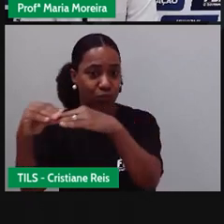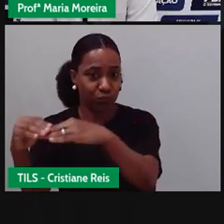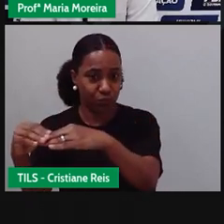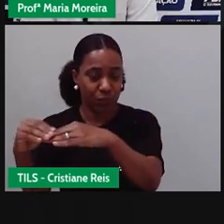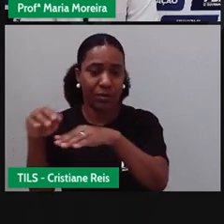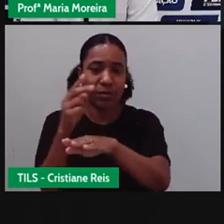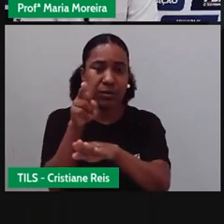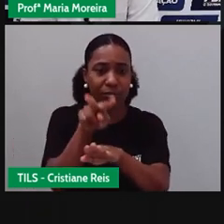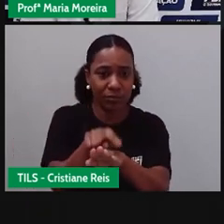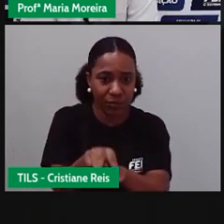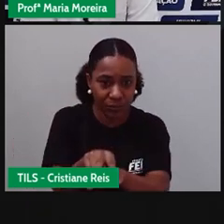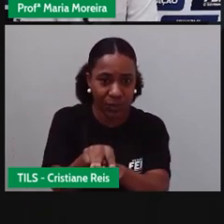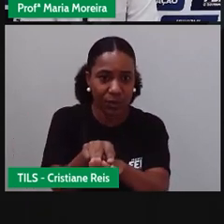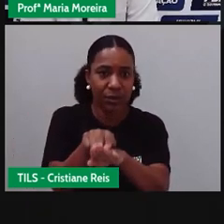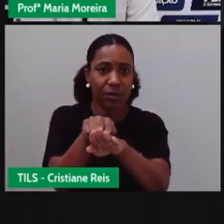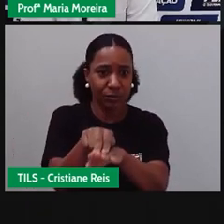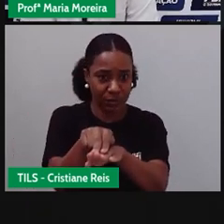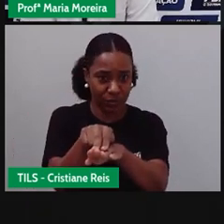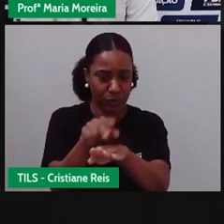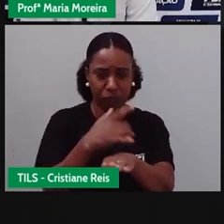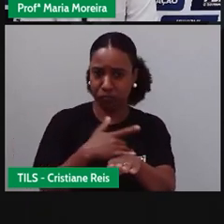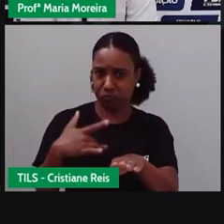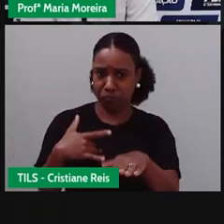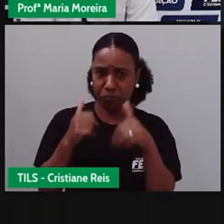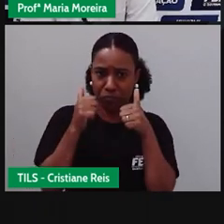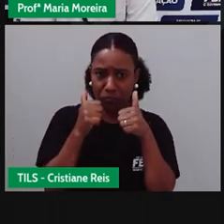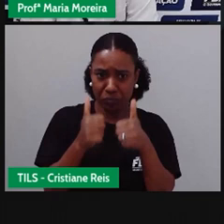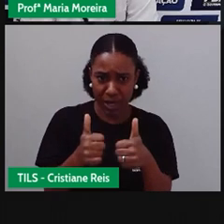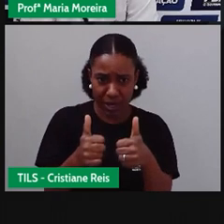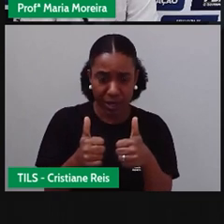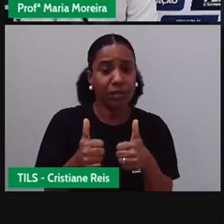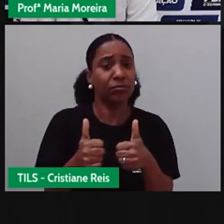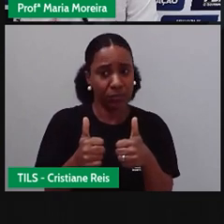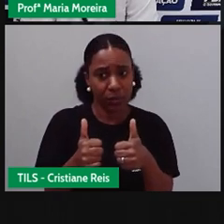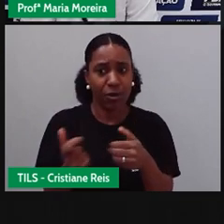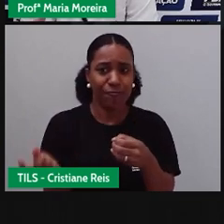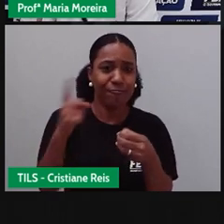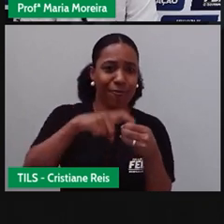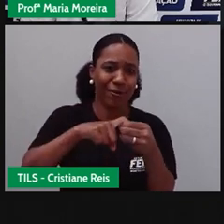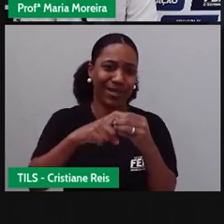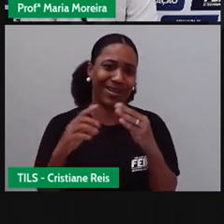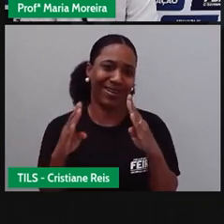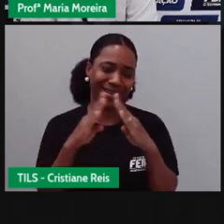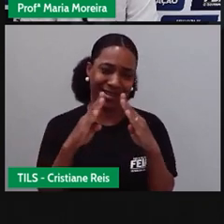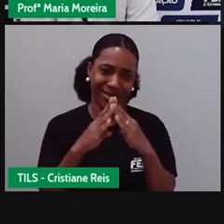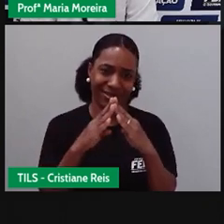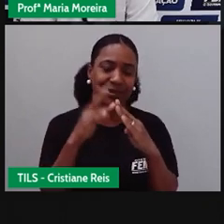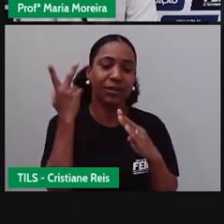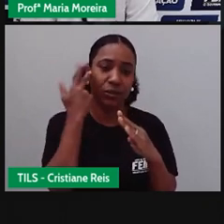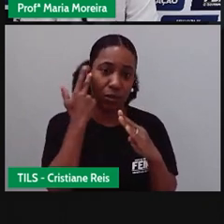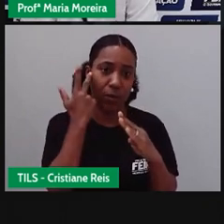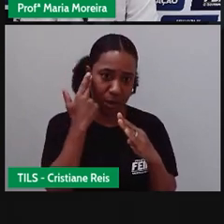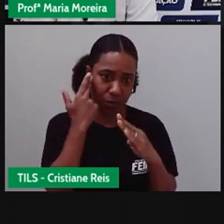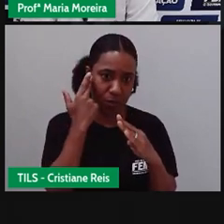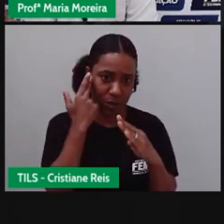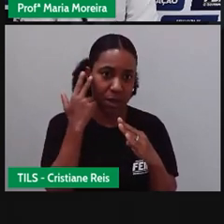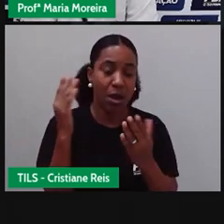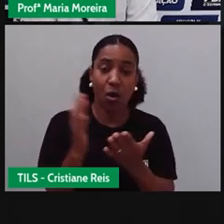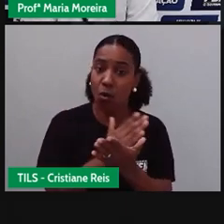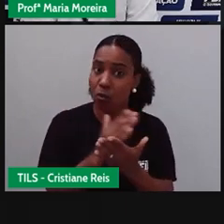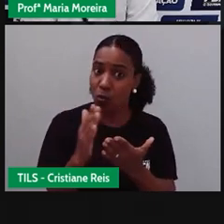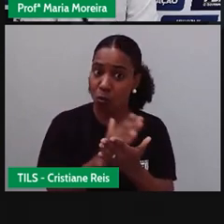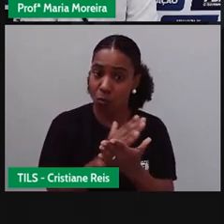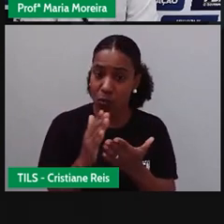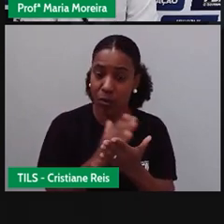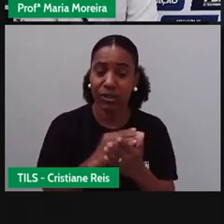atendida ali naquele momento e vai retornar para a sua casa. Que é o caso de muitas ambulâncias particulares. Que a também